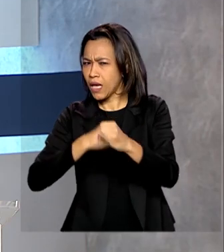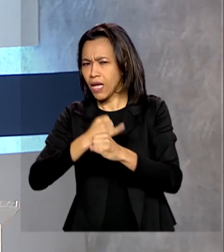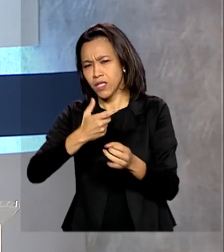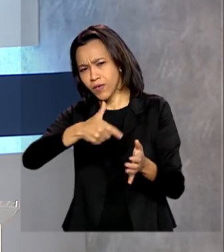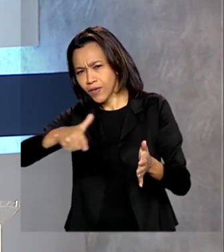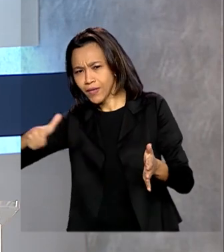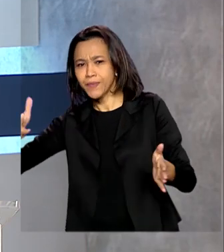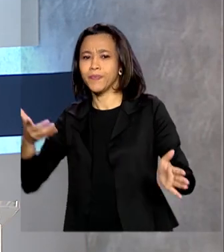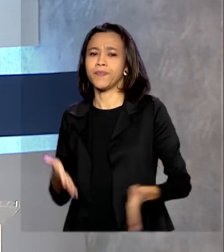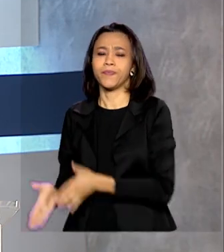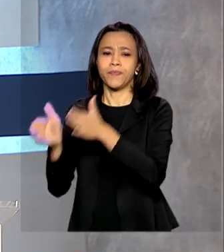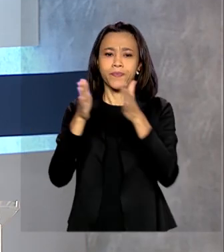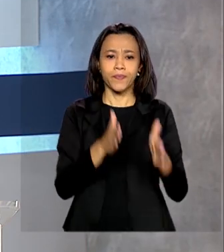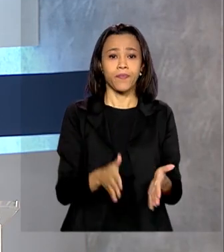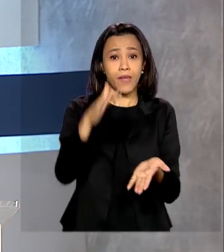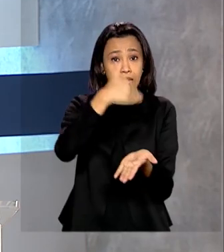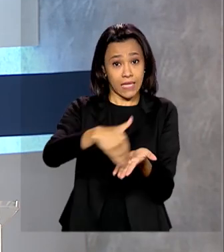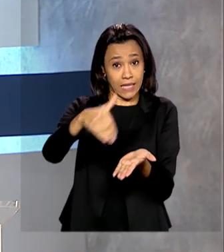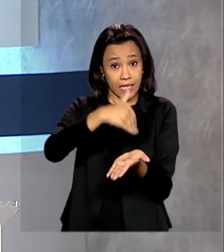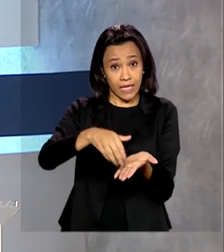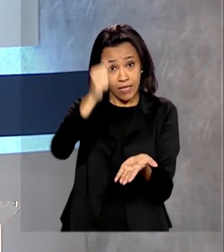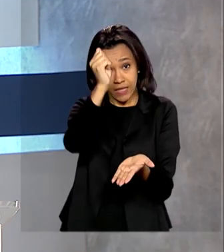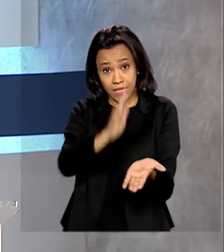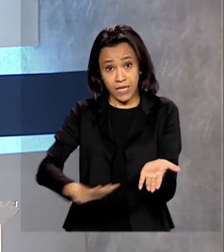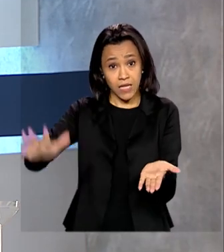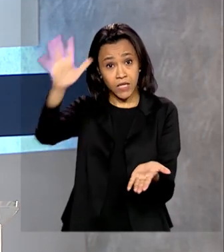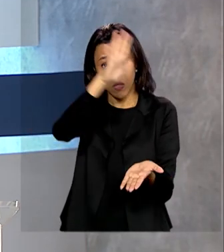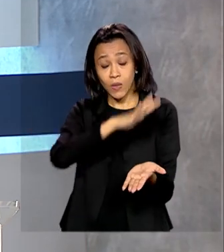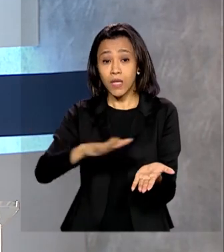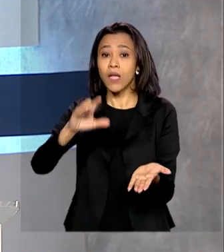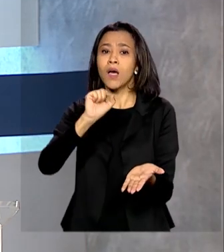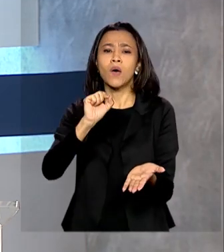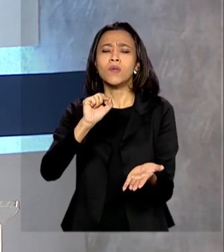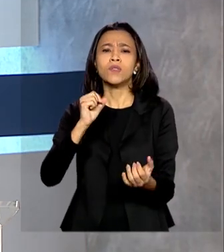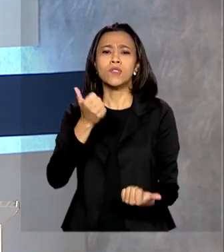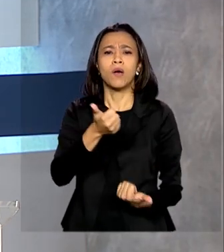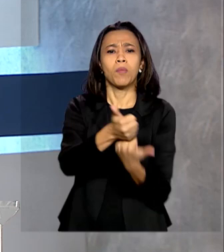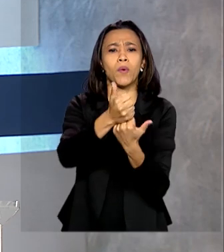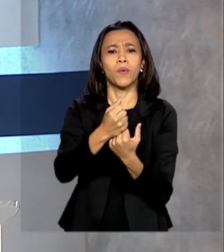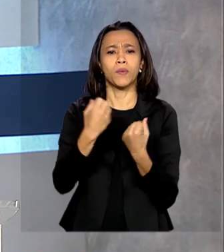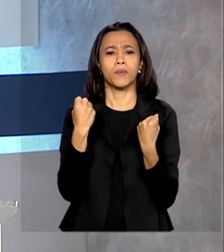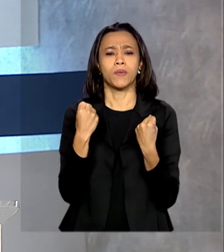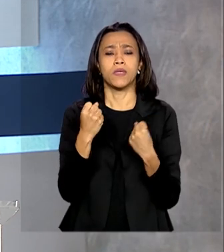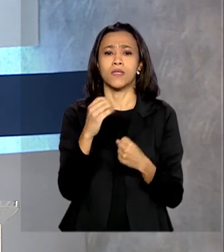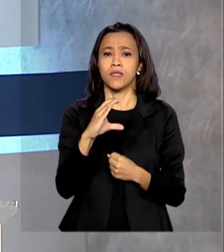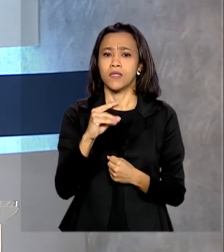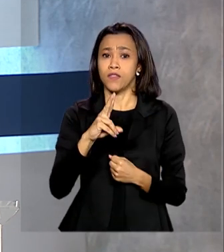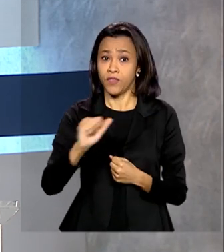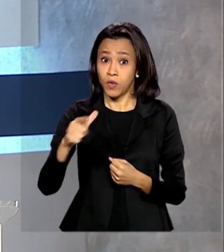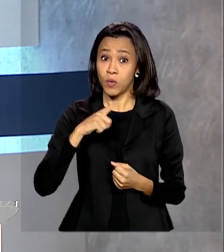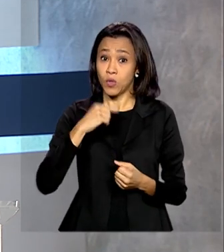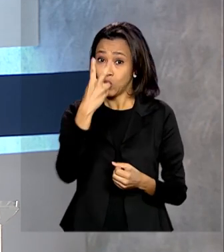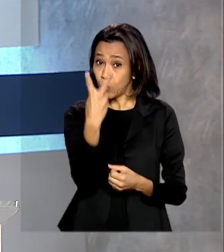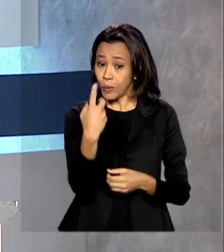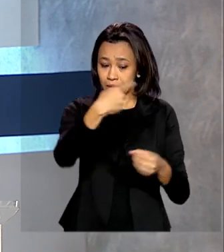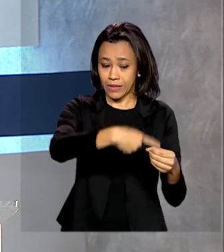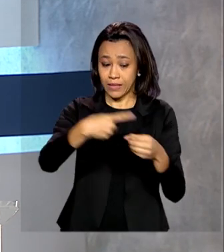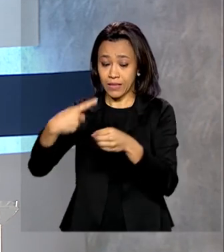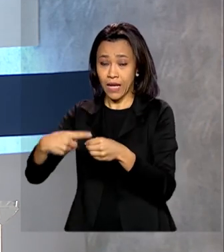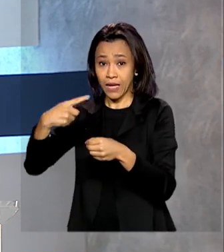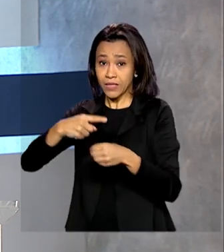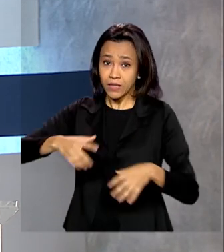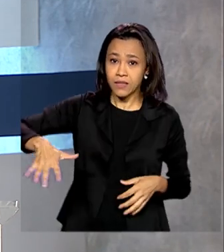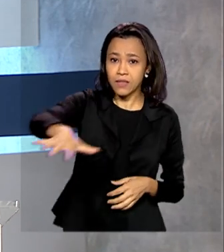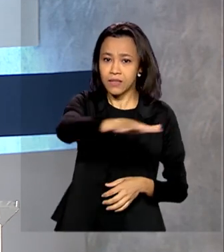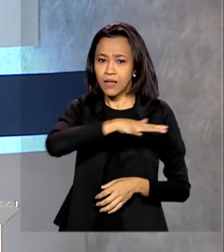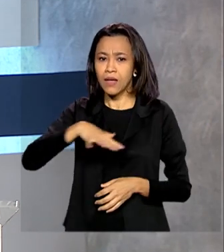A Secretaria Nacional de Defesa Civil reconheceu situação de emergência nos municípios de Corumbá e Ladário, no Pantanal